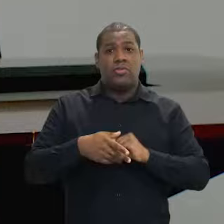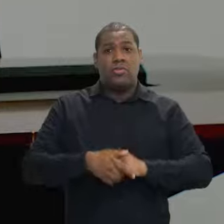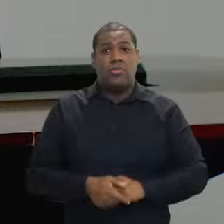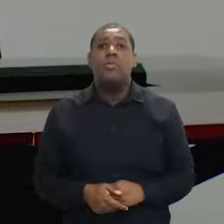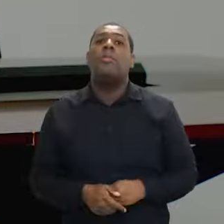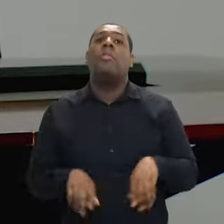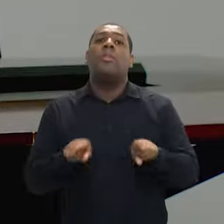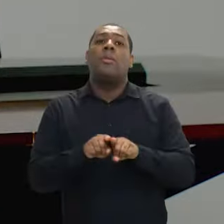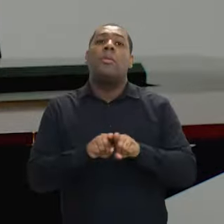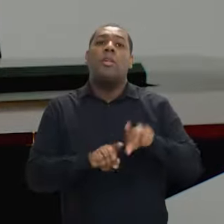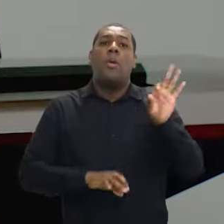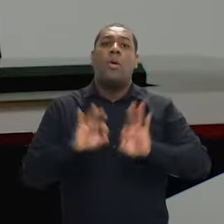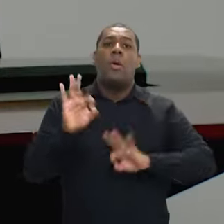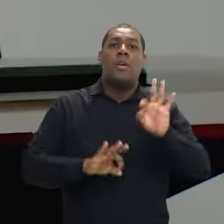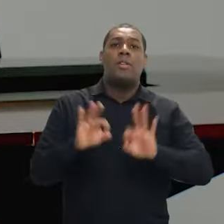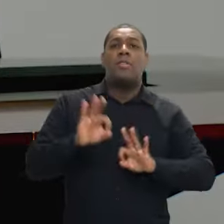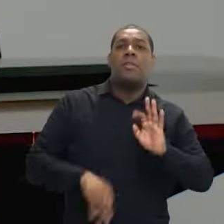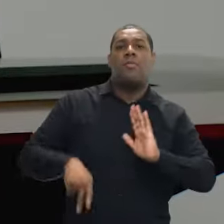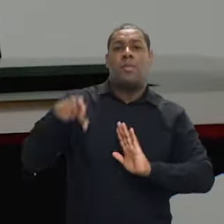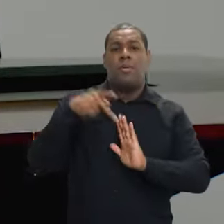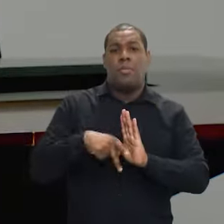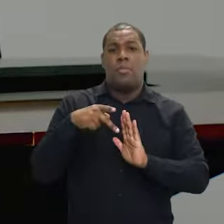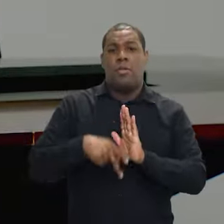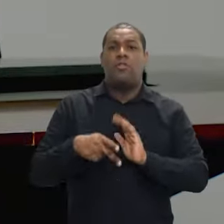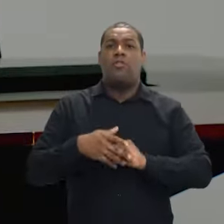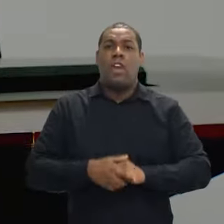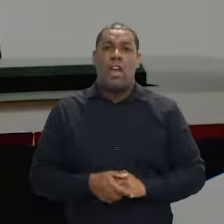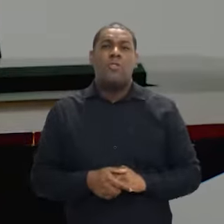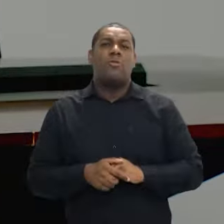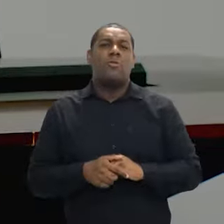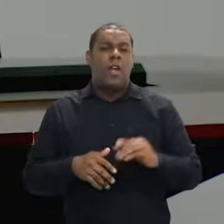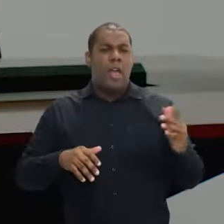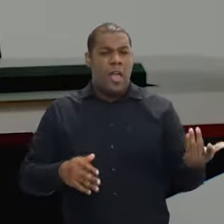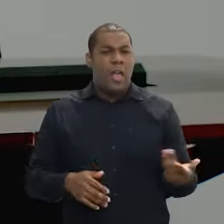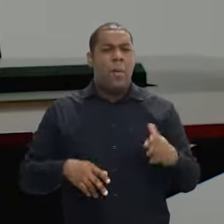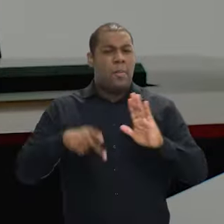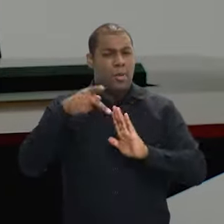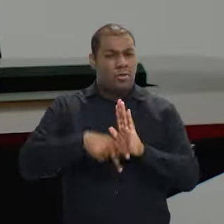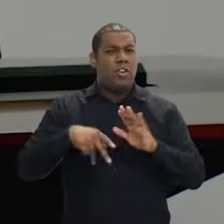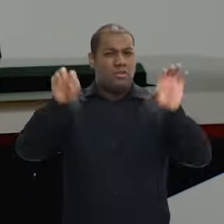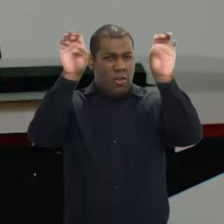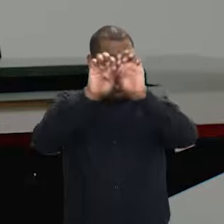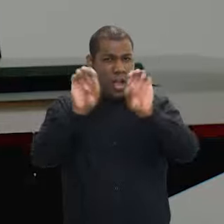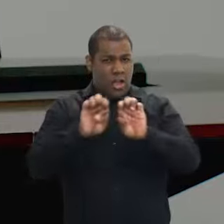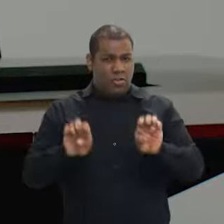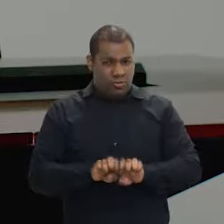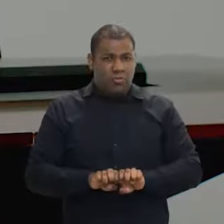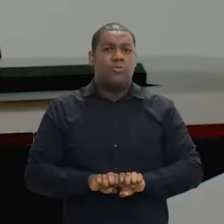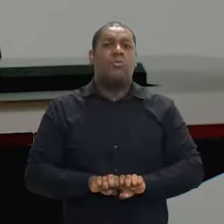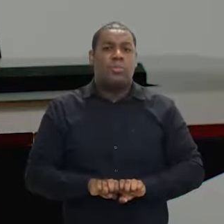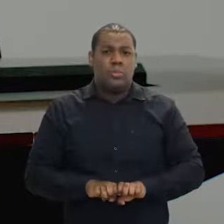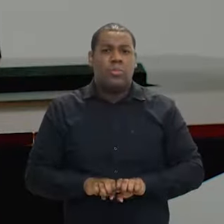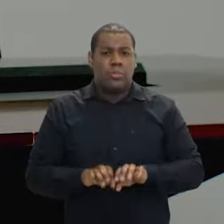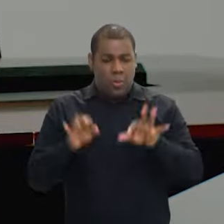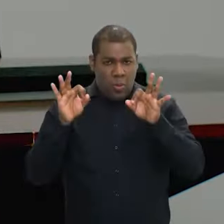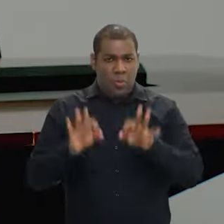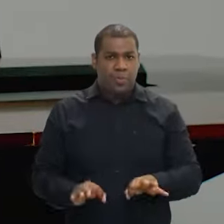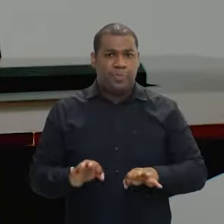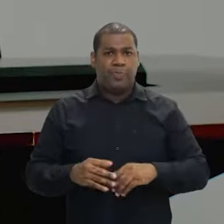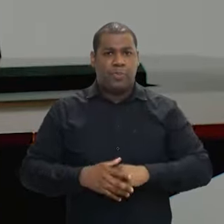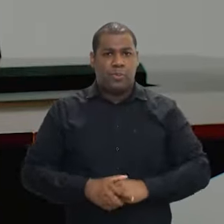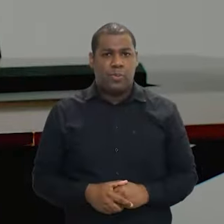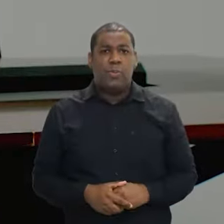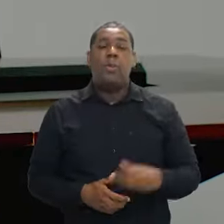na construção dos planos de trabalho para que esses programas sejam desenhados da melhor forma possível e sejam executados da melhor forma possível.